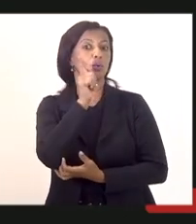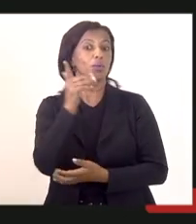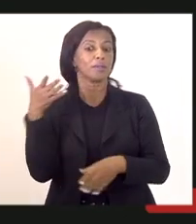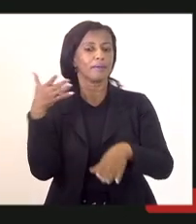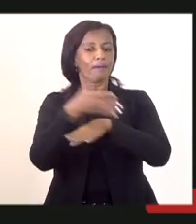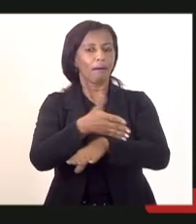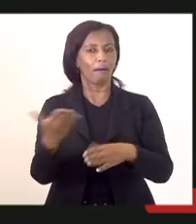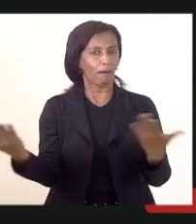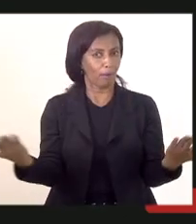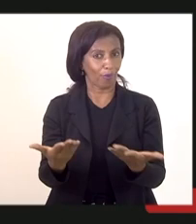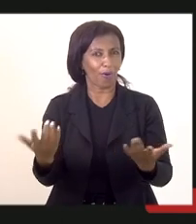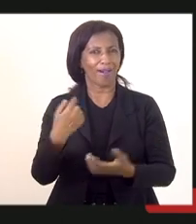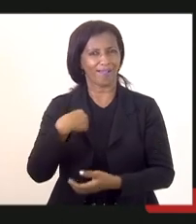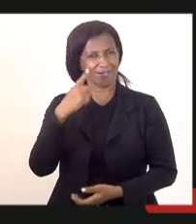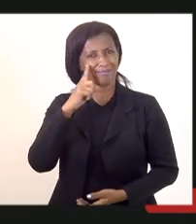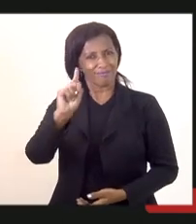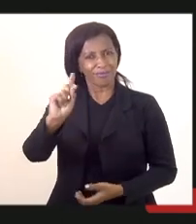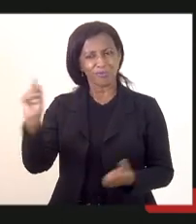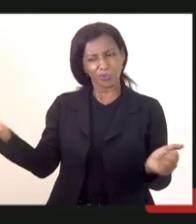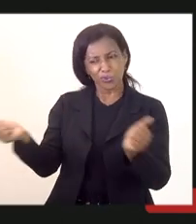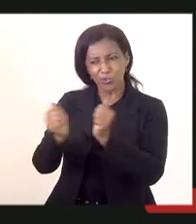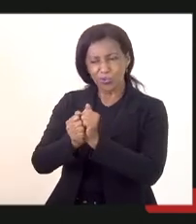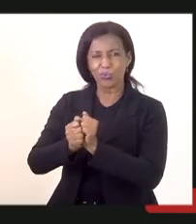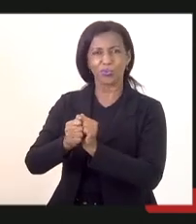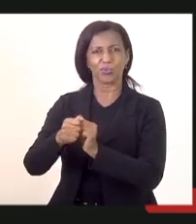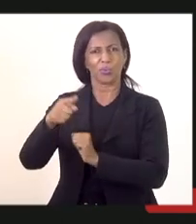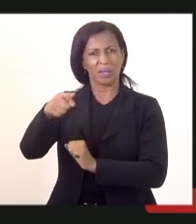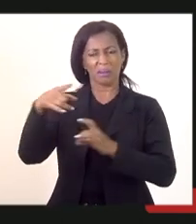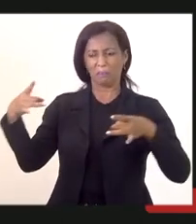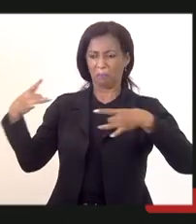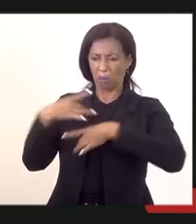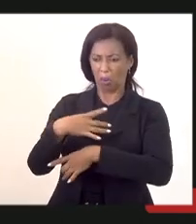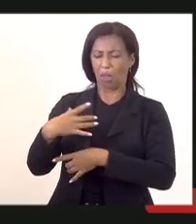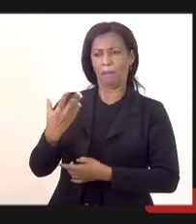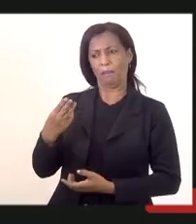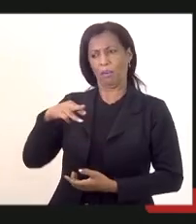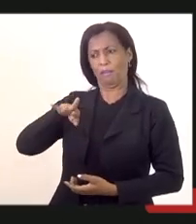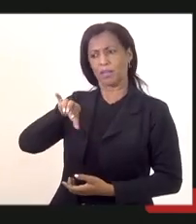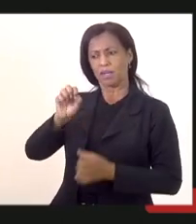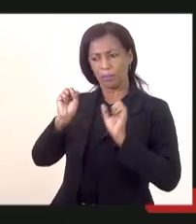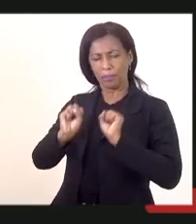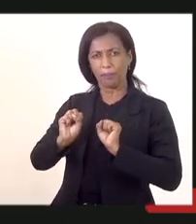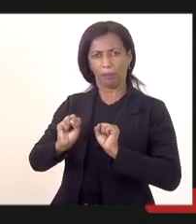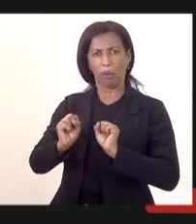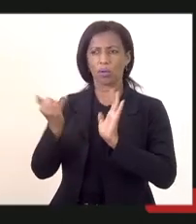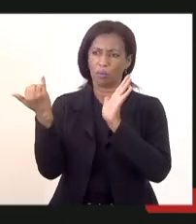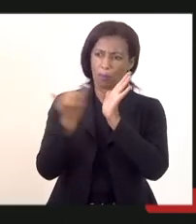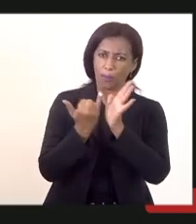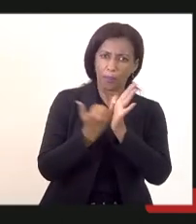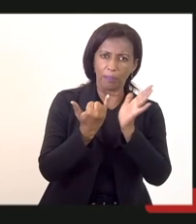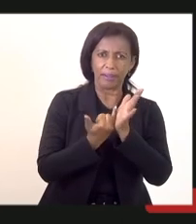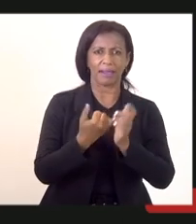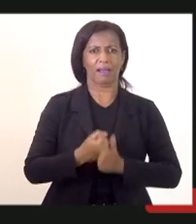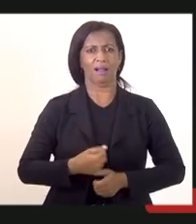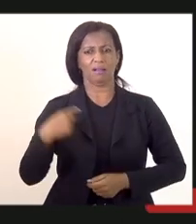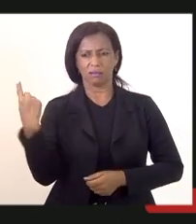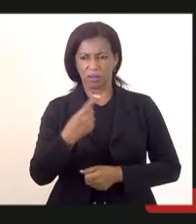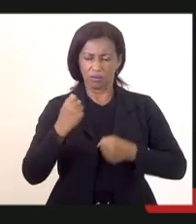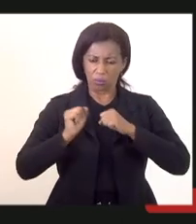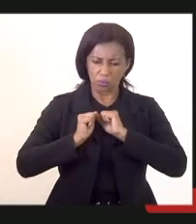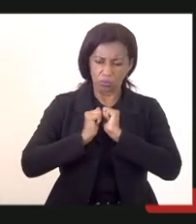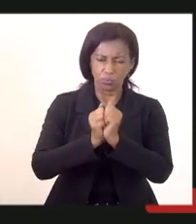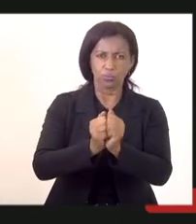que quando estive lá com ele, prontamente se colocou à disposição, não, Marcelo, pode deixar, nós vamos publicar, nós vamos guerrear, e